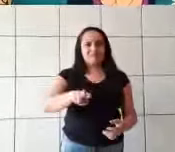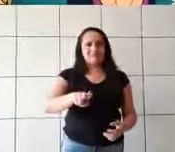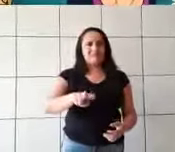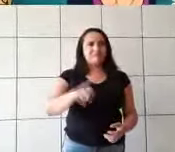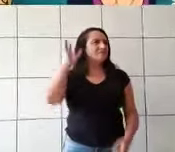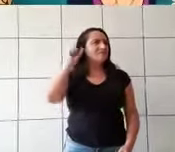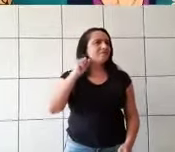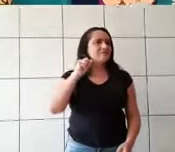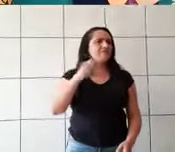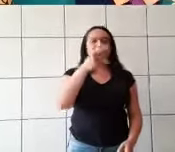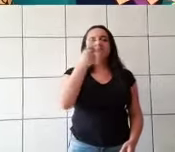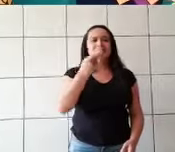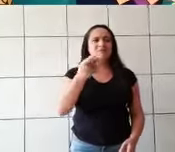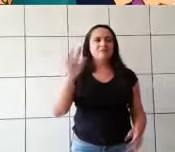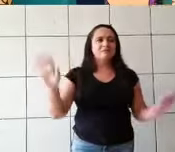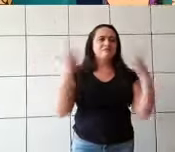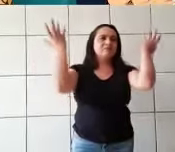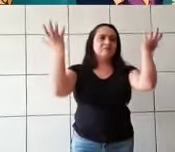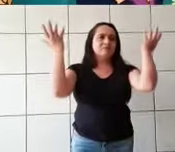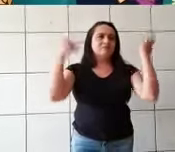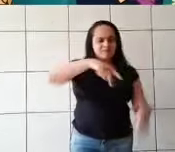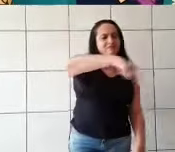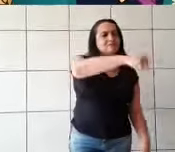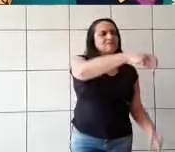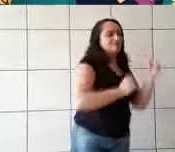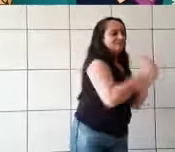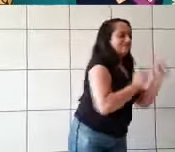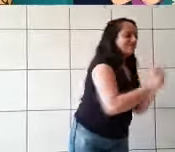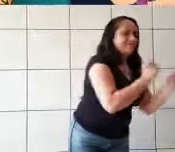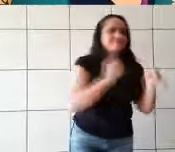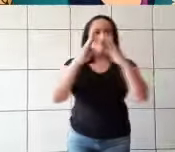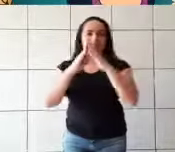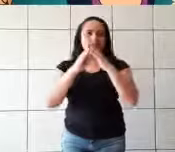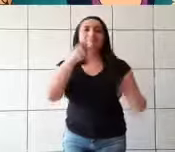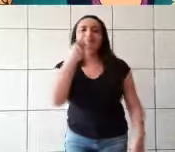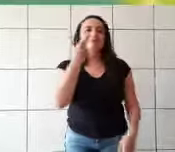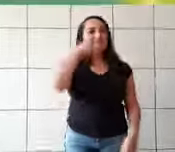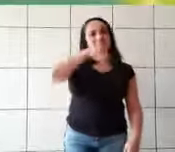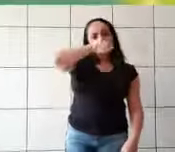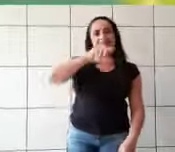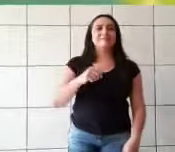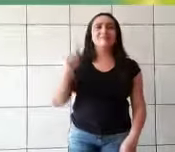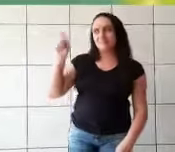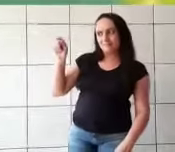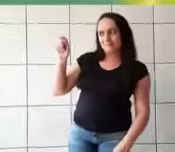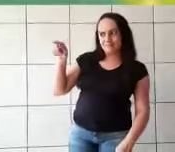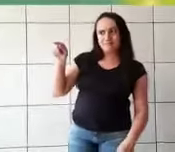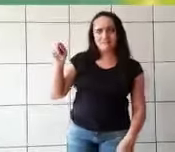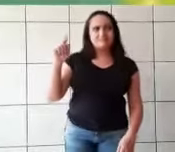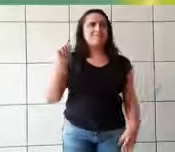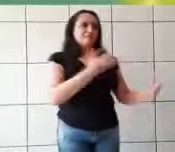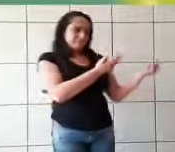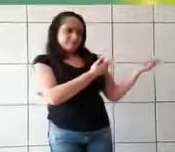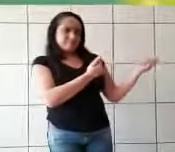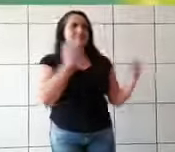Você serão as garotas mais bonitas do baile. O príncipe casará com uma. Assim todas nós vamos viver